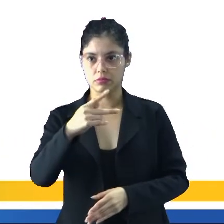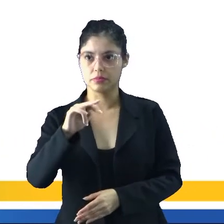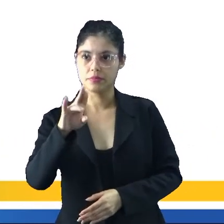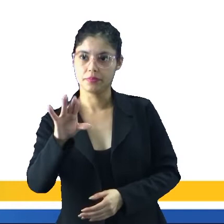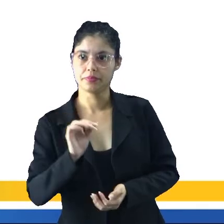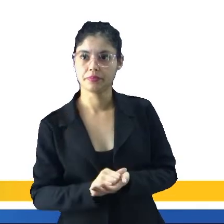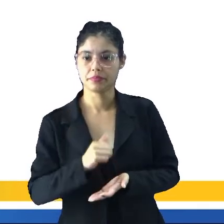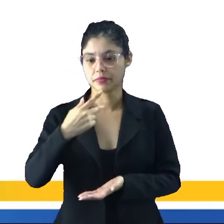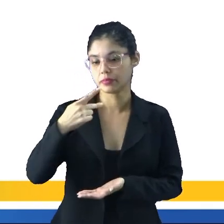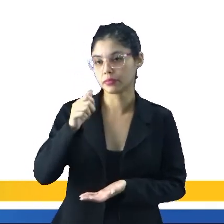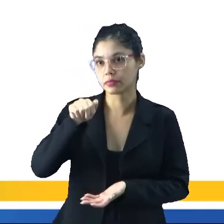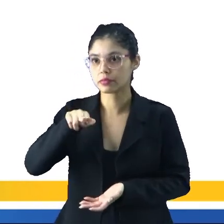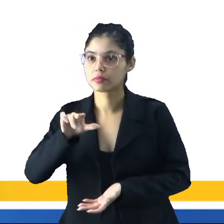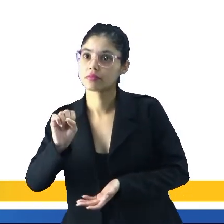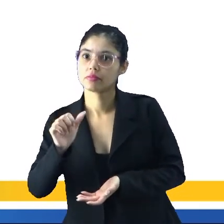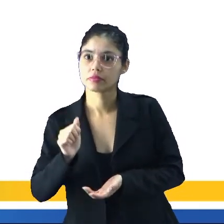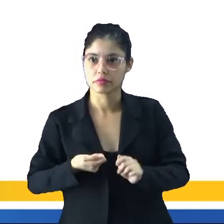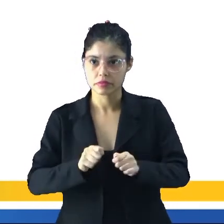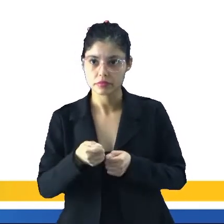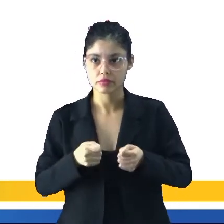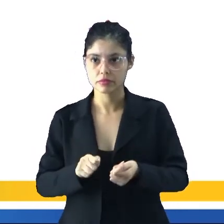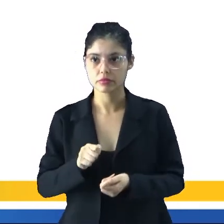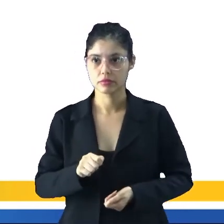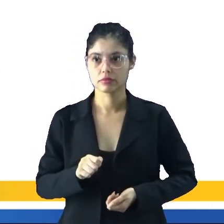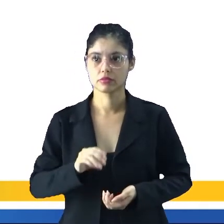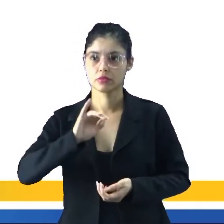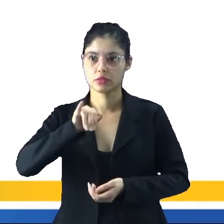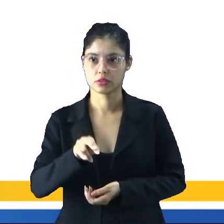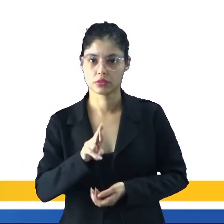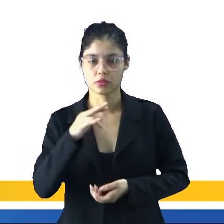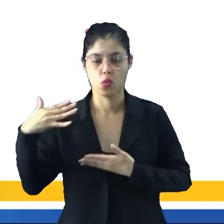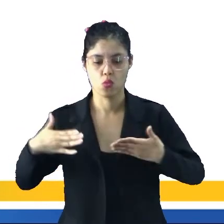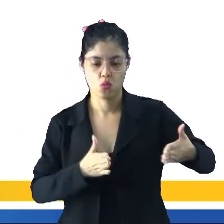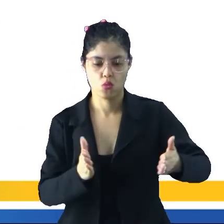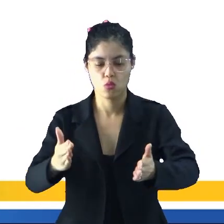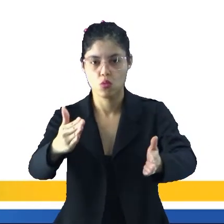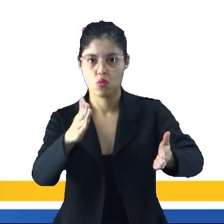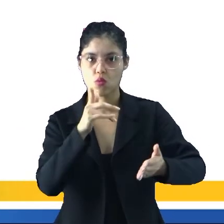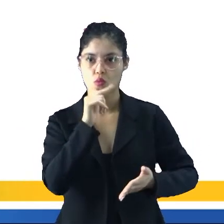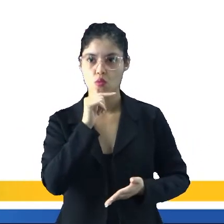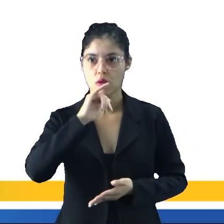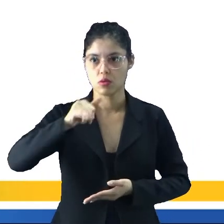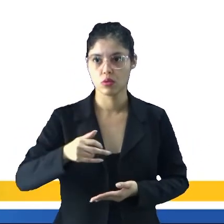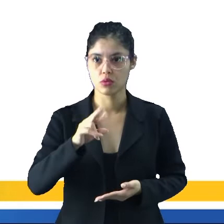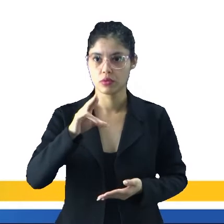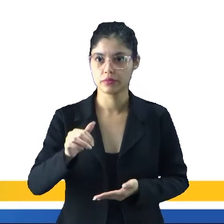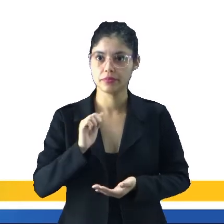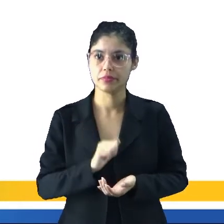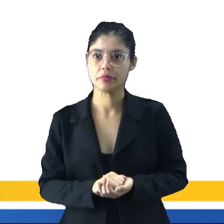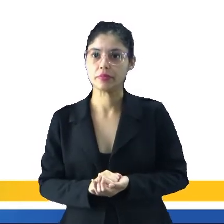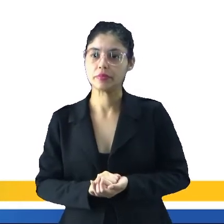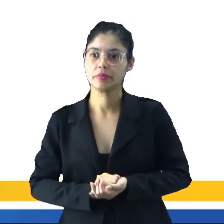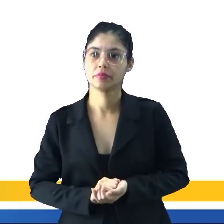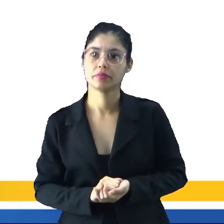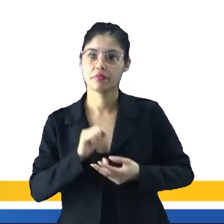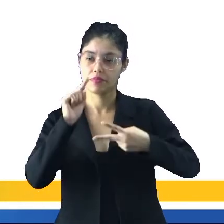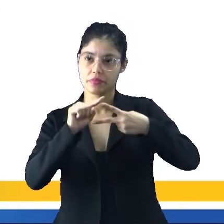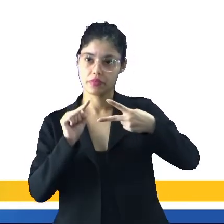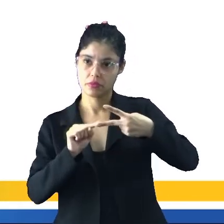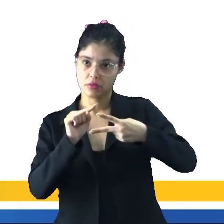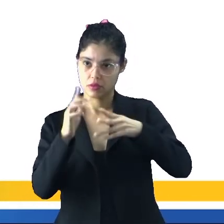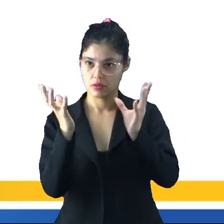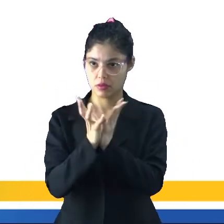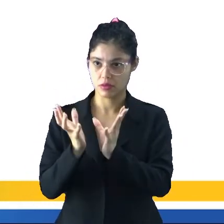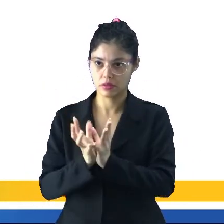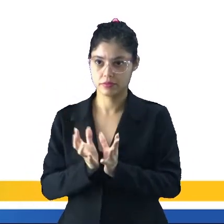e os Panos, né, que dominavam ali a bacia do rio Juruá. Os Panos eram divididos em Caxinauás, Ianauás,